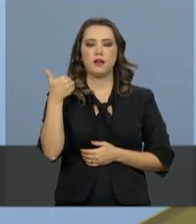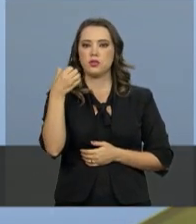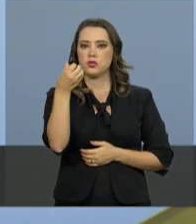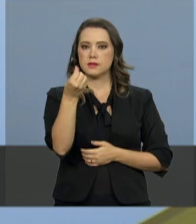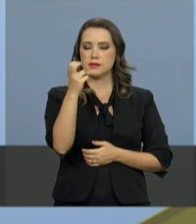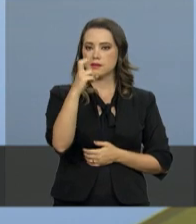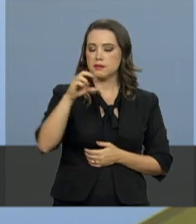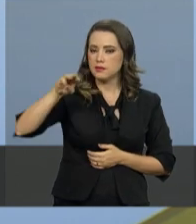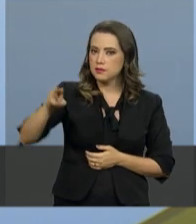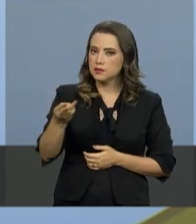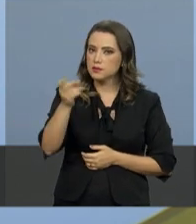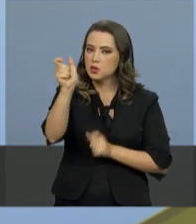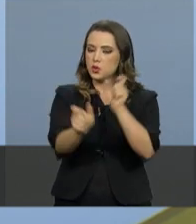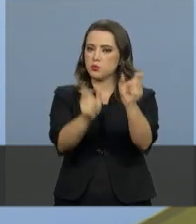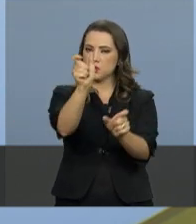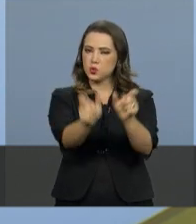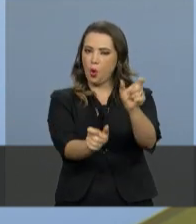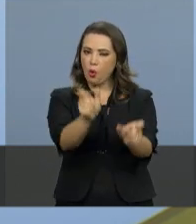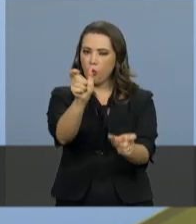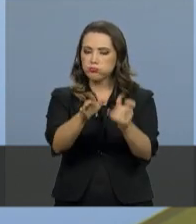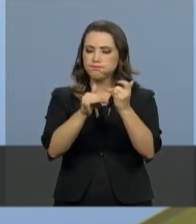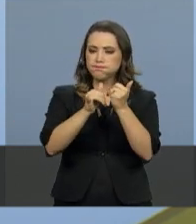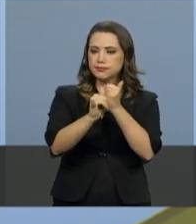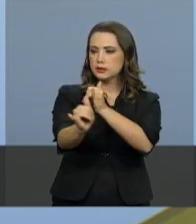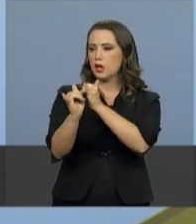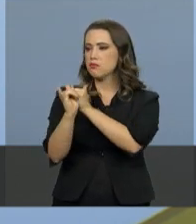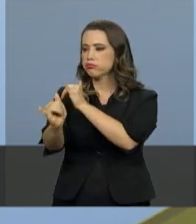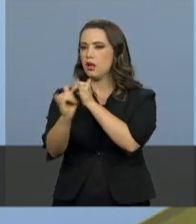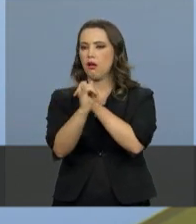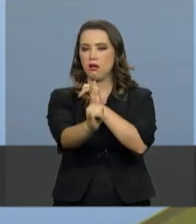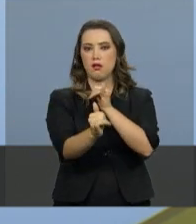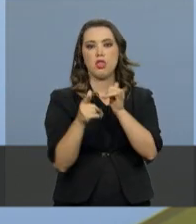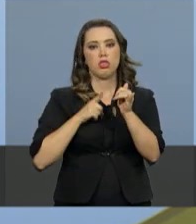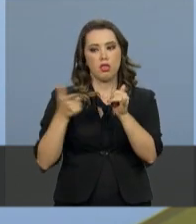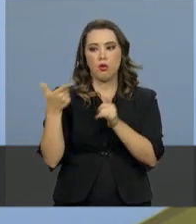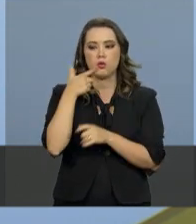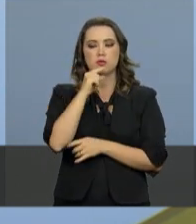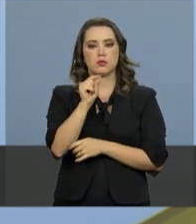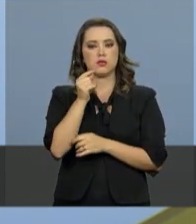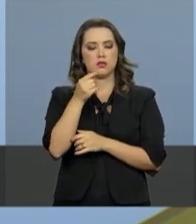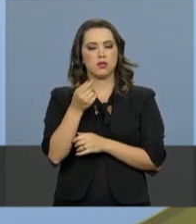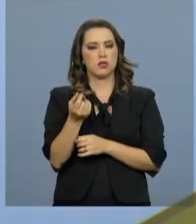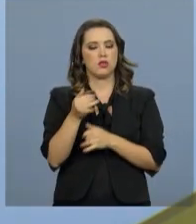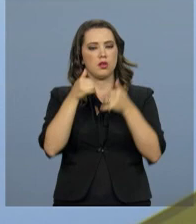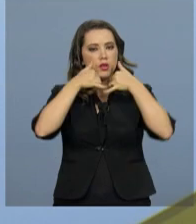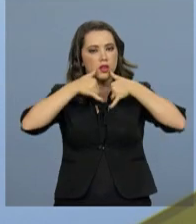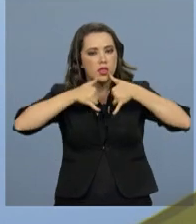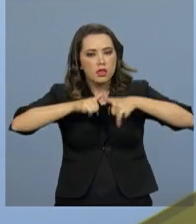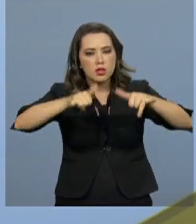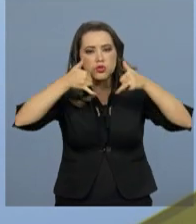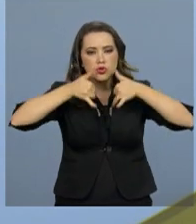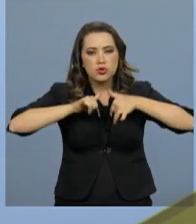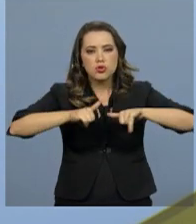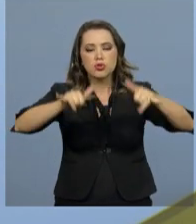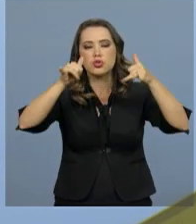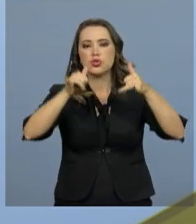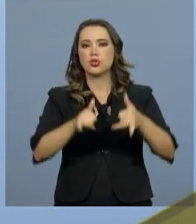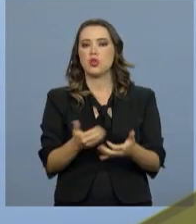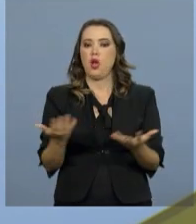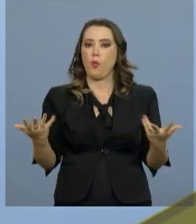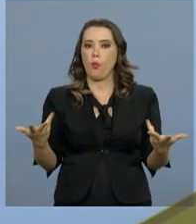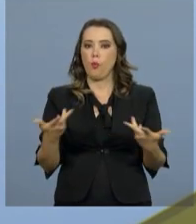de brasileiros que terão a oportunidade de melhorar a qualidade